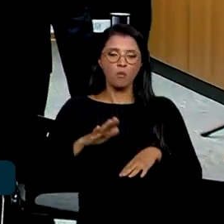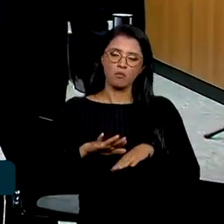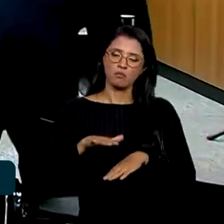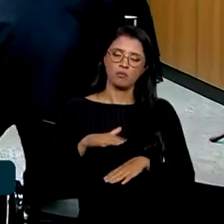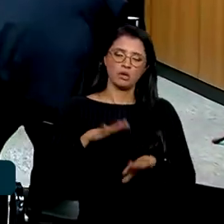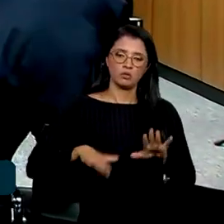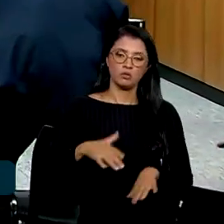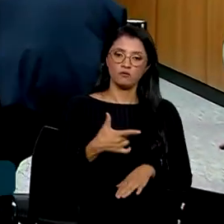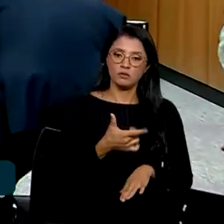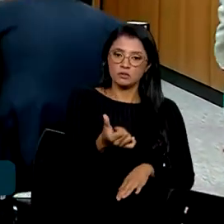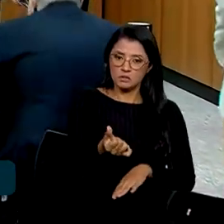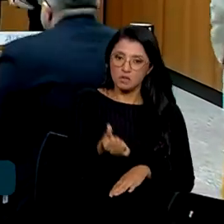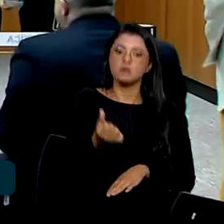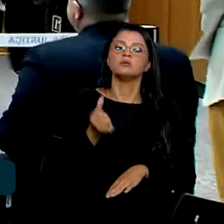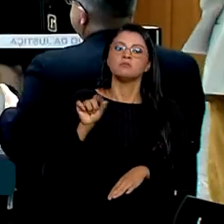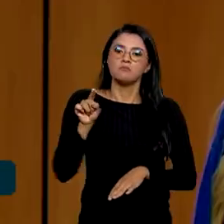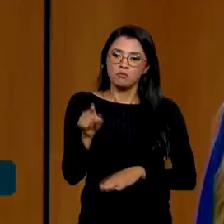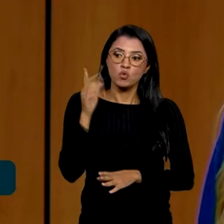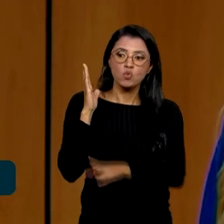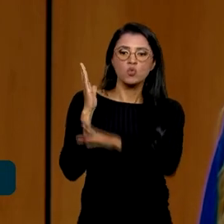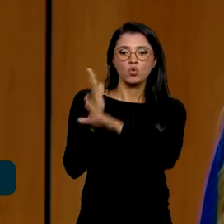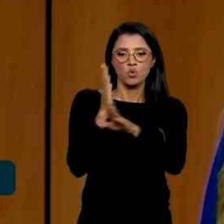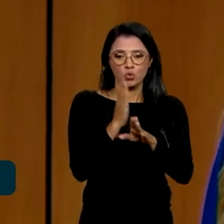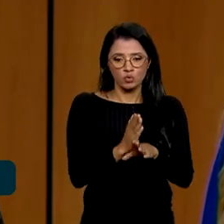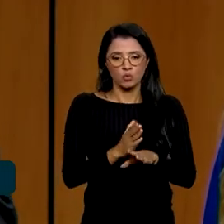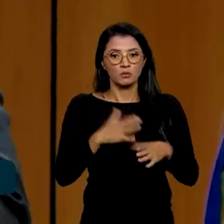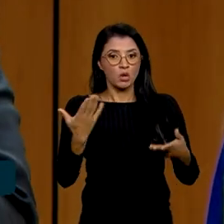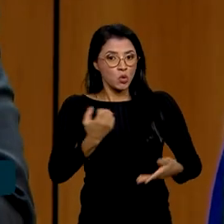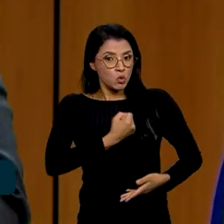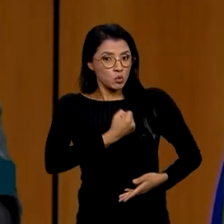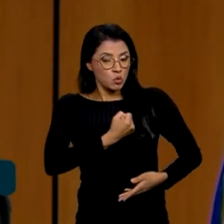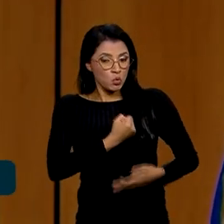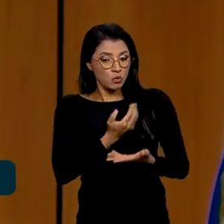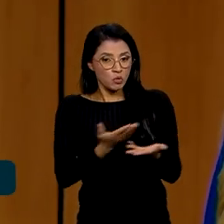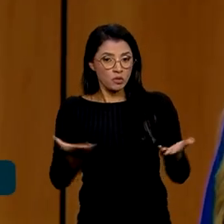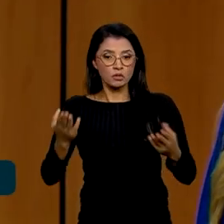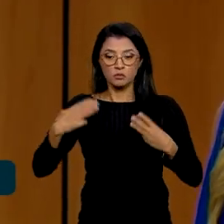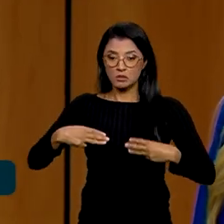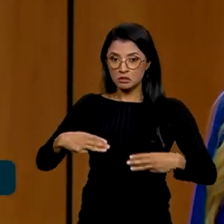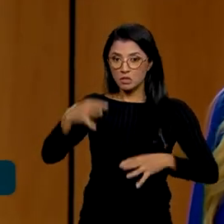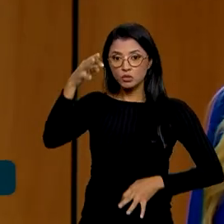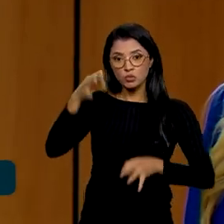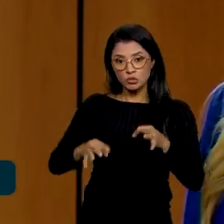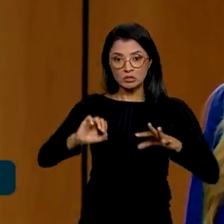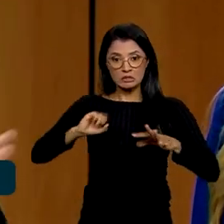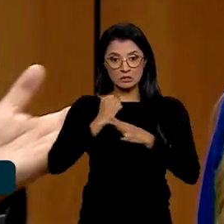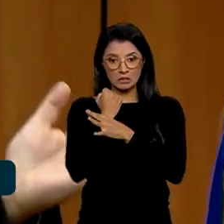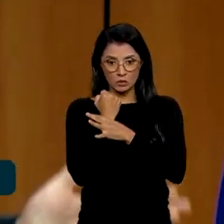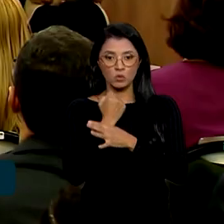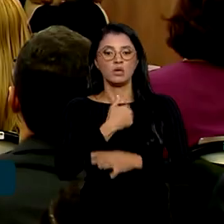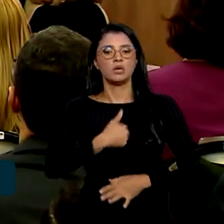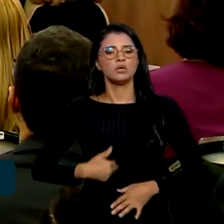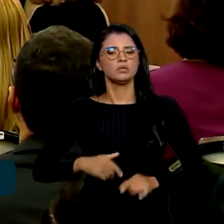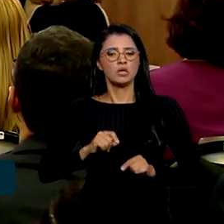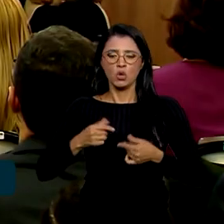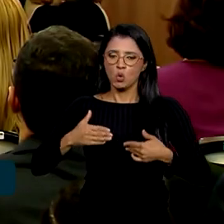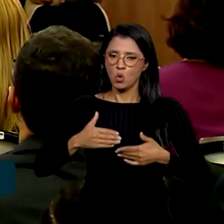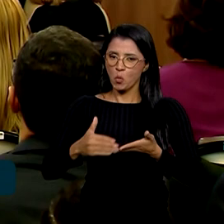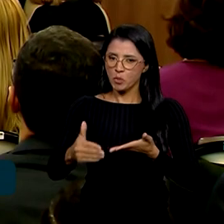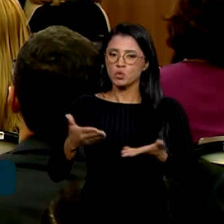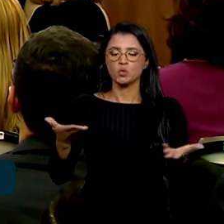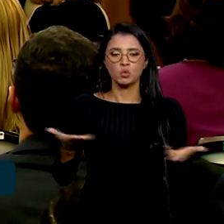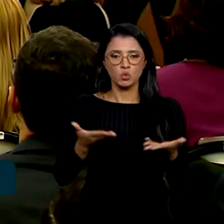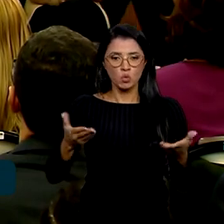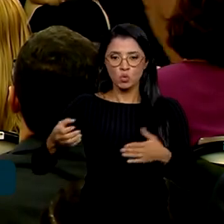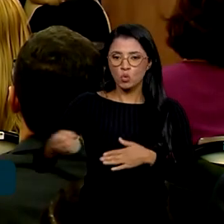mil desaparecidos foram localizados. Diante desses números, o Ministério da Justiça e Segurança Pública deu início hoje